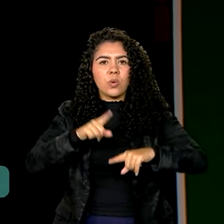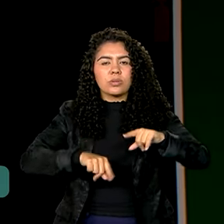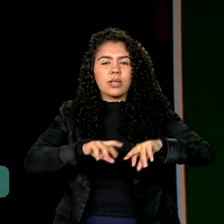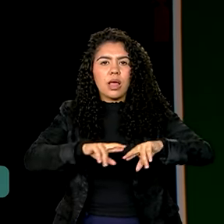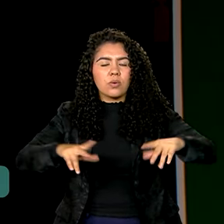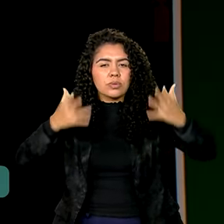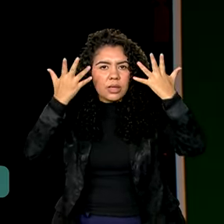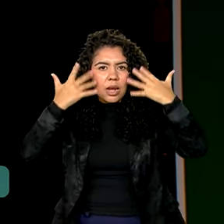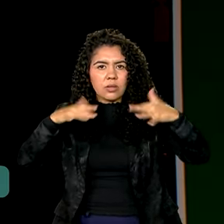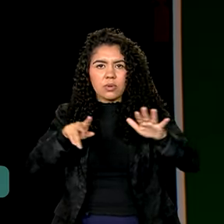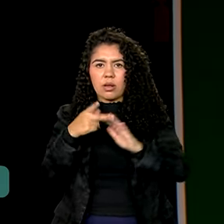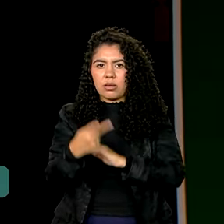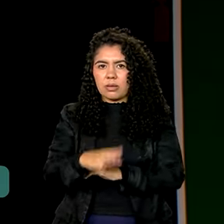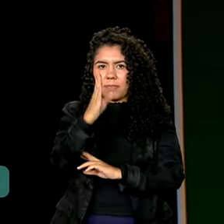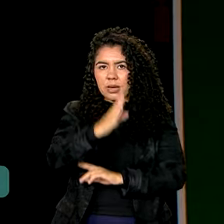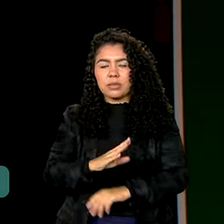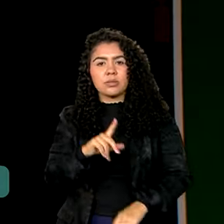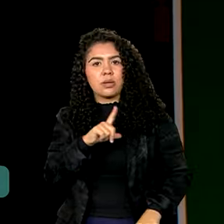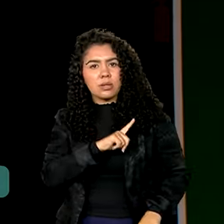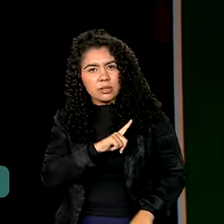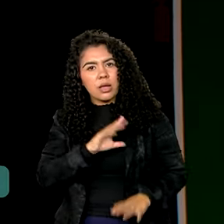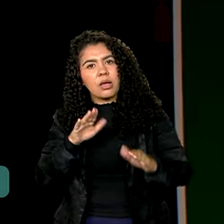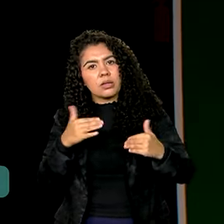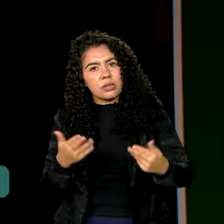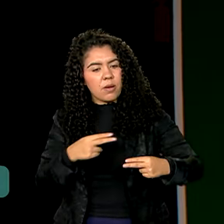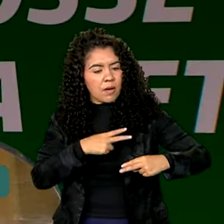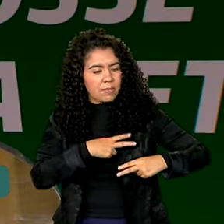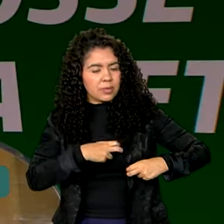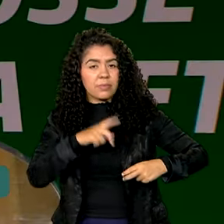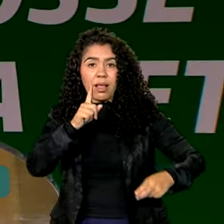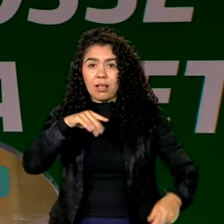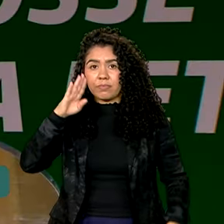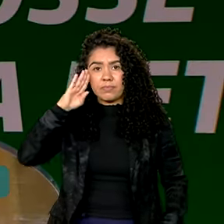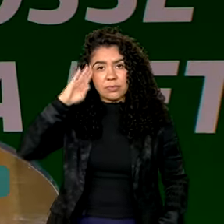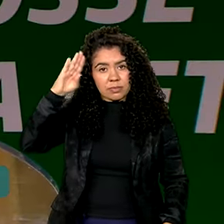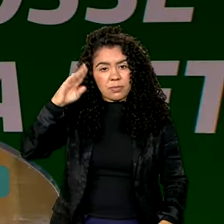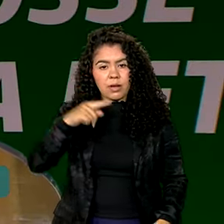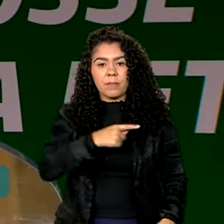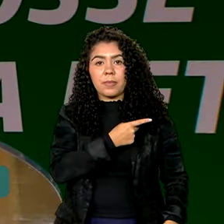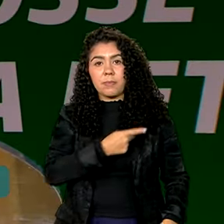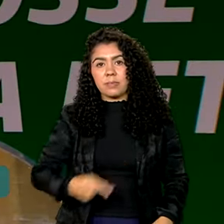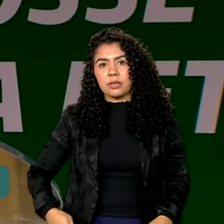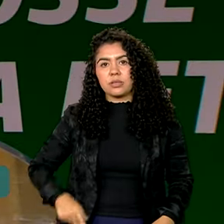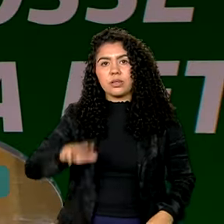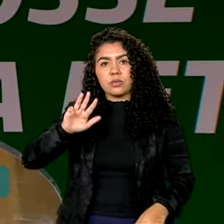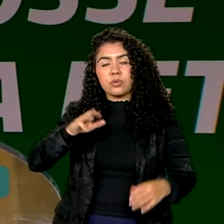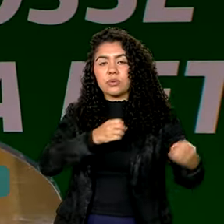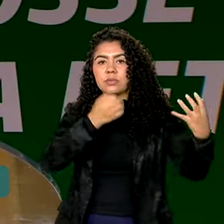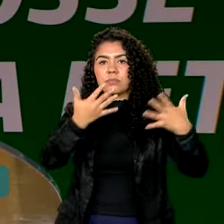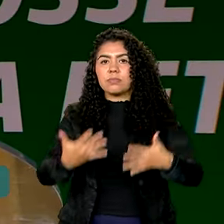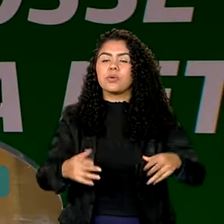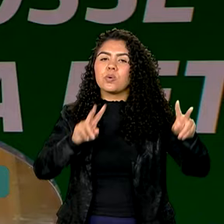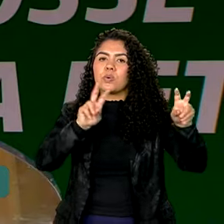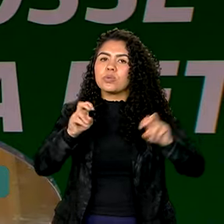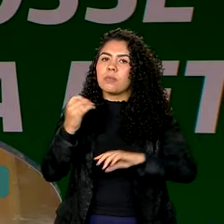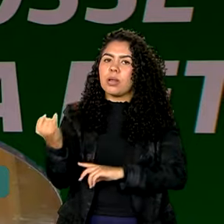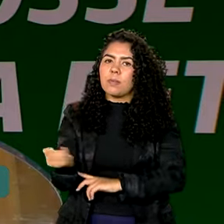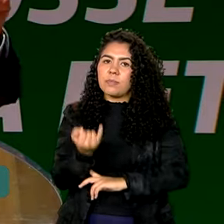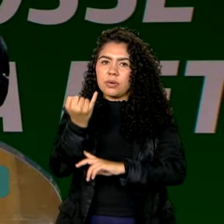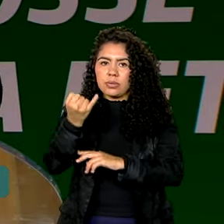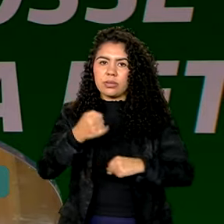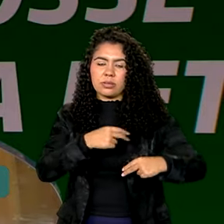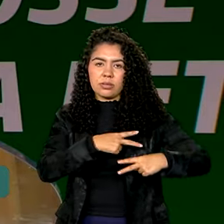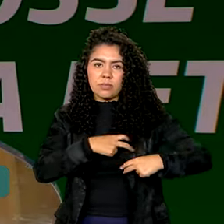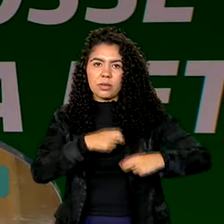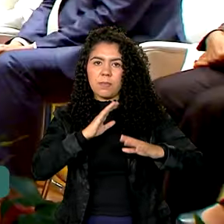naturais que o Brasil tem. Então, a Petrobras é chave nisso. O presidente Lula falou sobre a importância da Petrobras